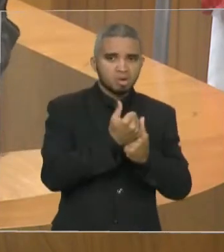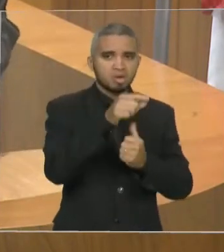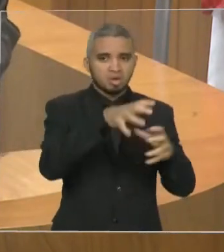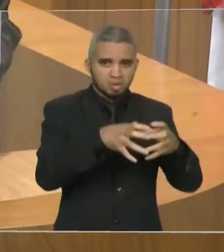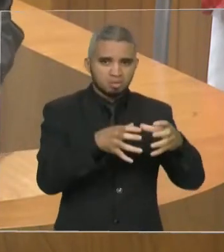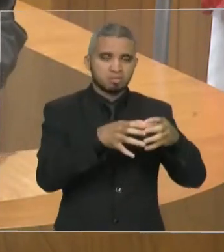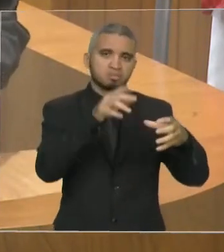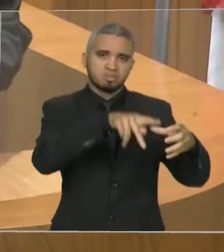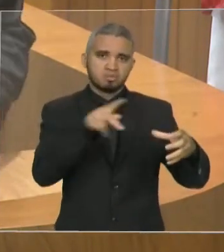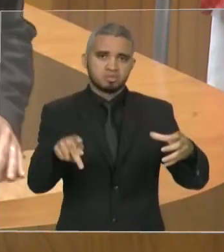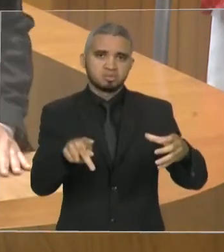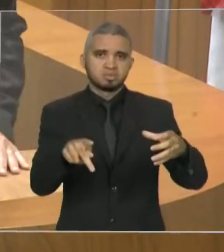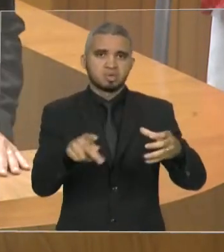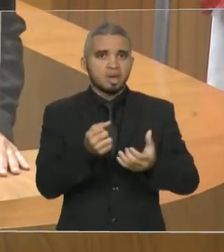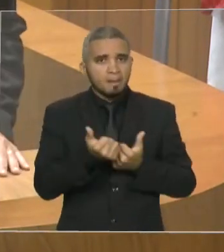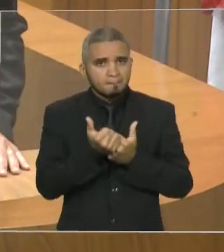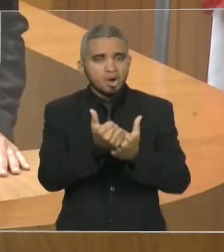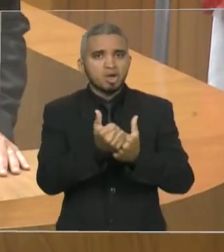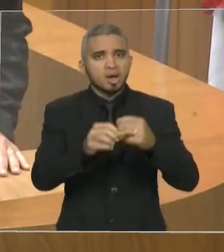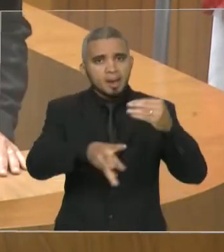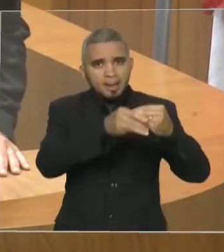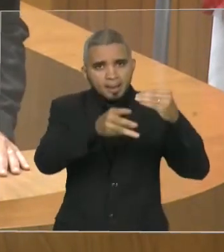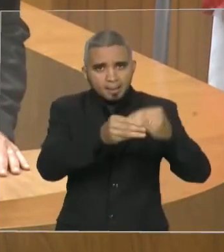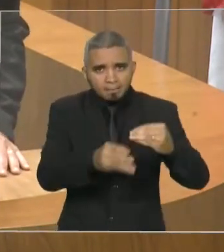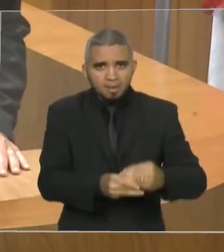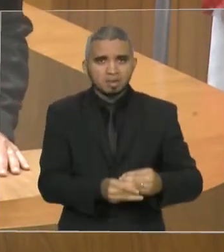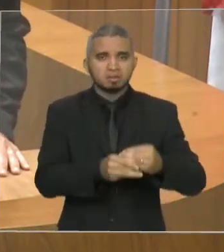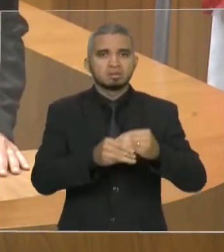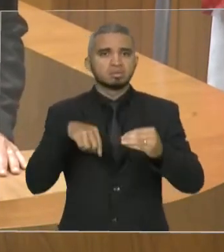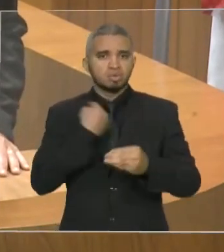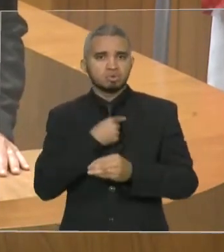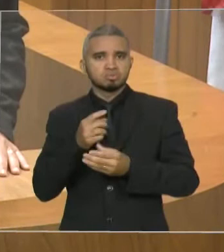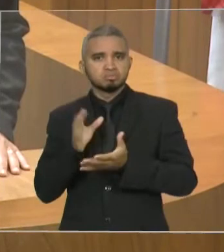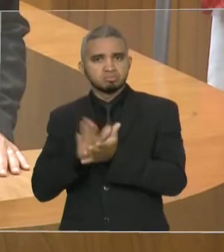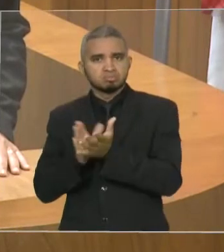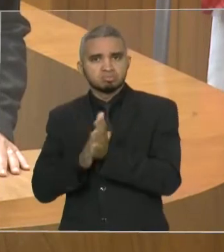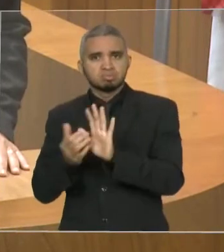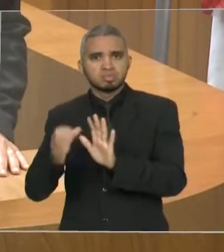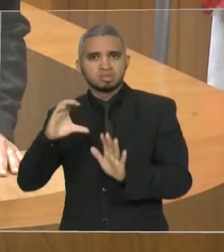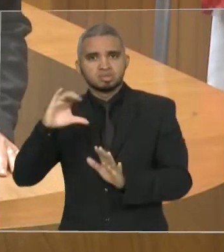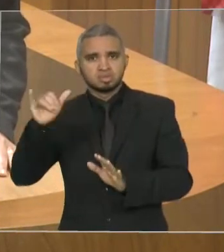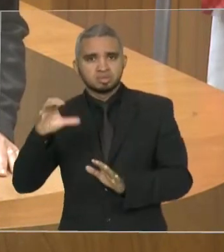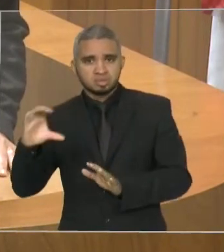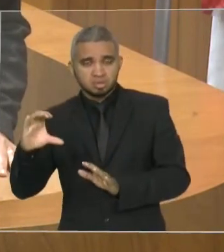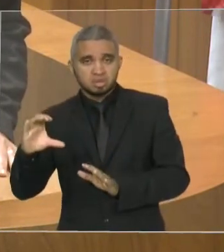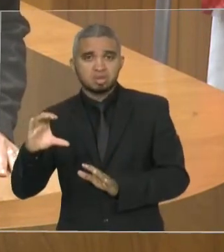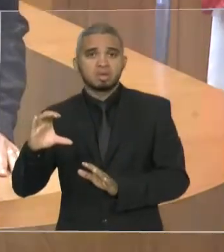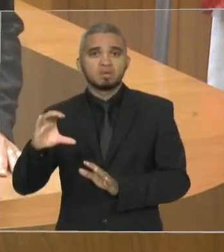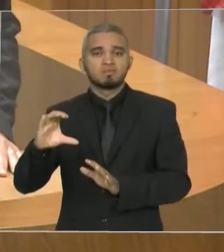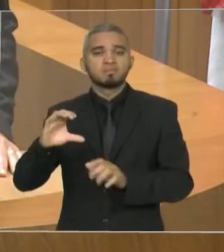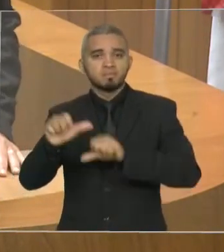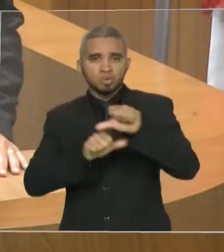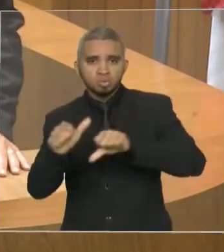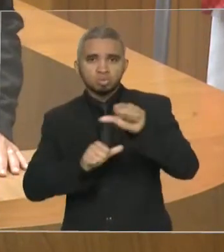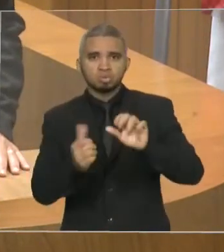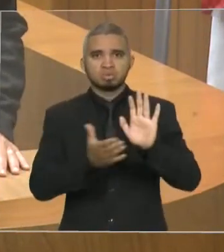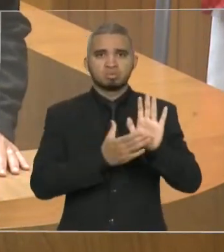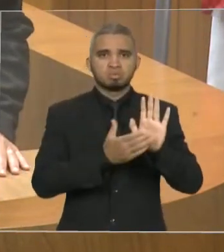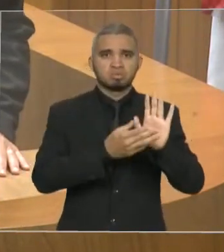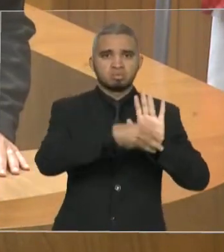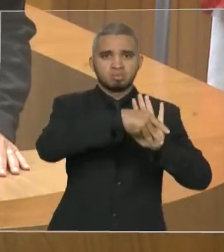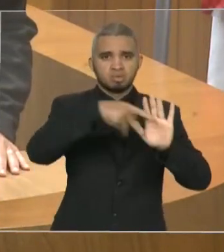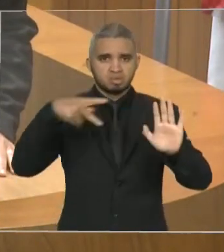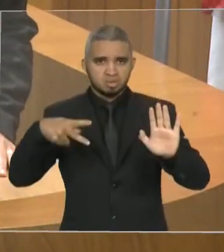as emendas que foram apresentadas na CCJ, que corrigem as injustiças da medida provisória e asseguram o cumprimento do